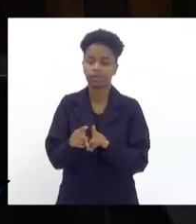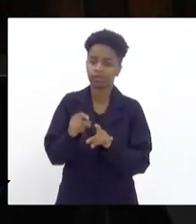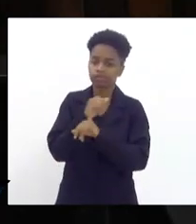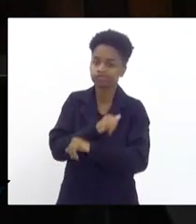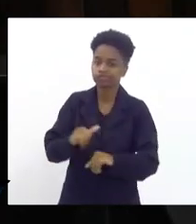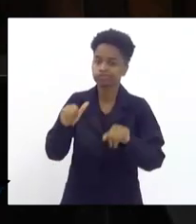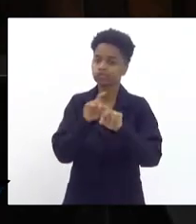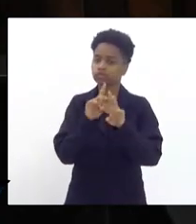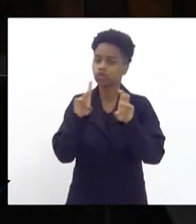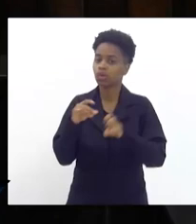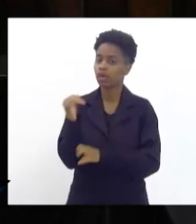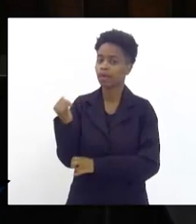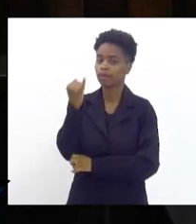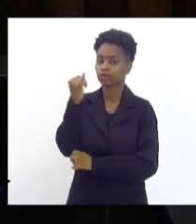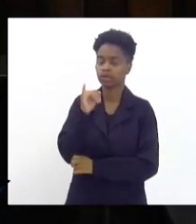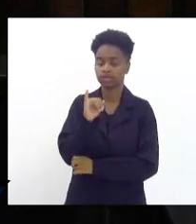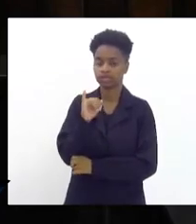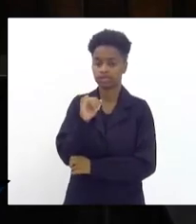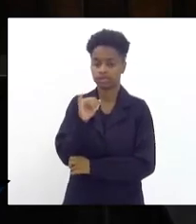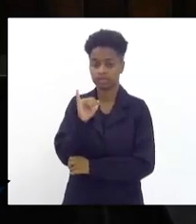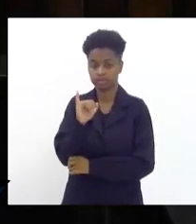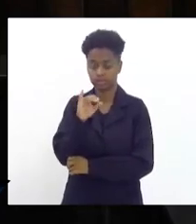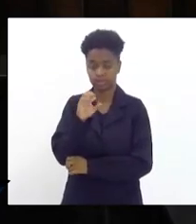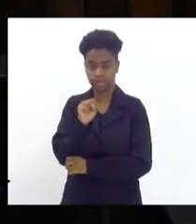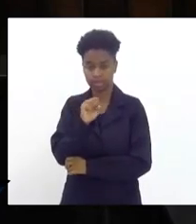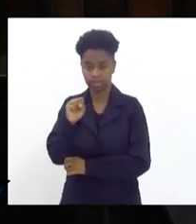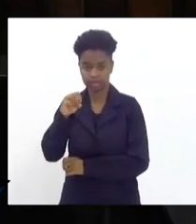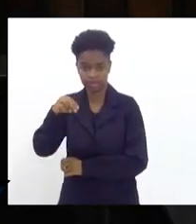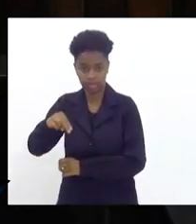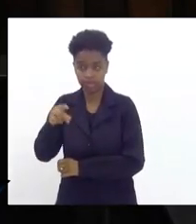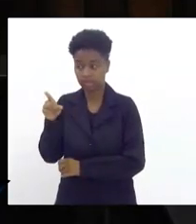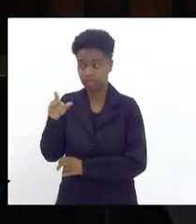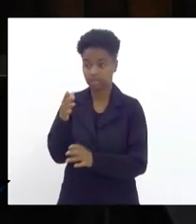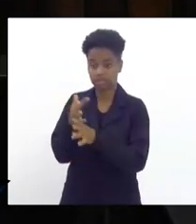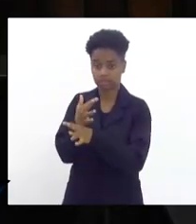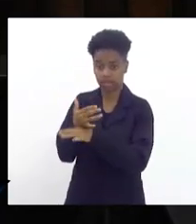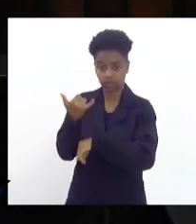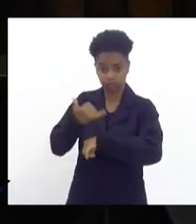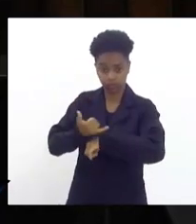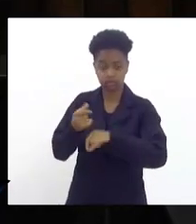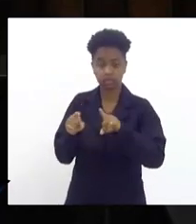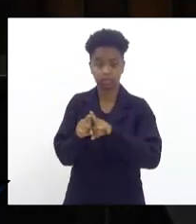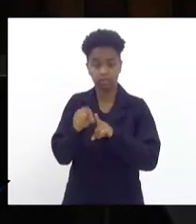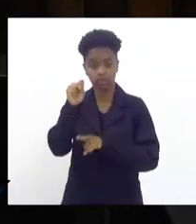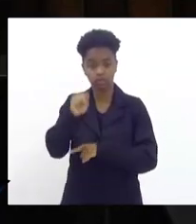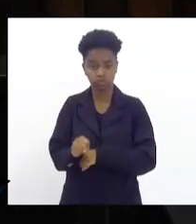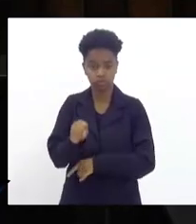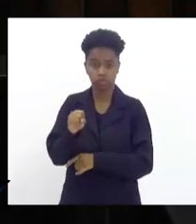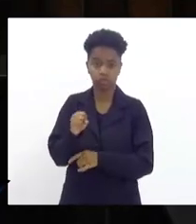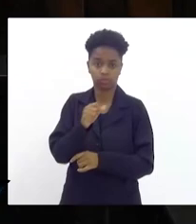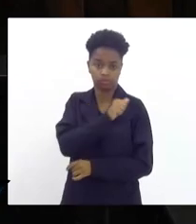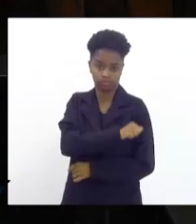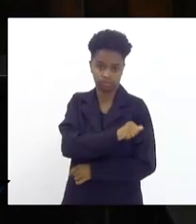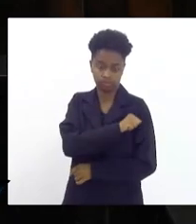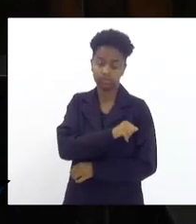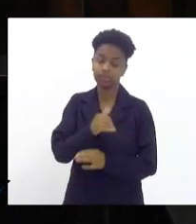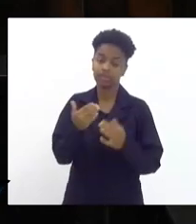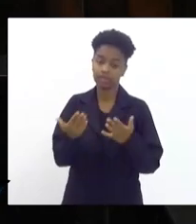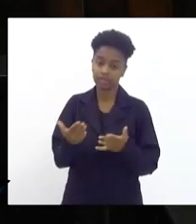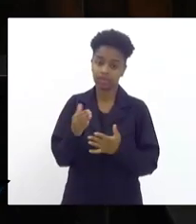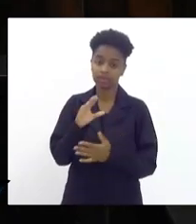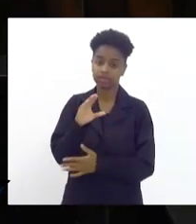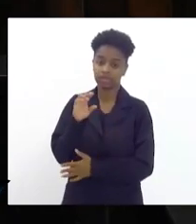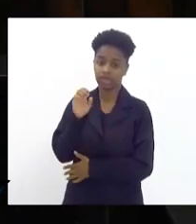importância que é a CSN para a cidade de Volta Redonda e para o sul-fluminense. mas a